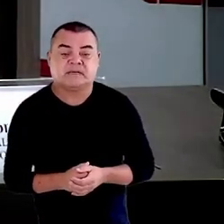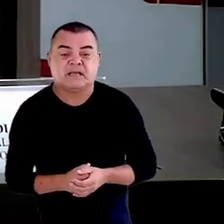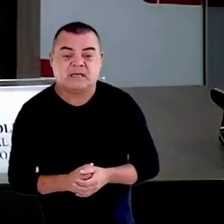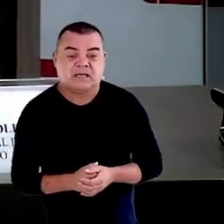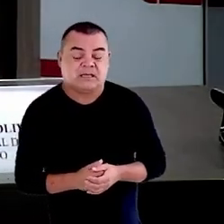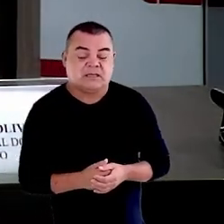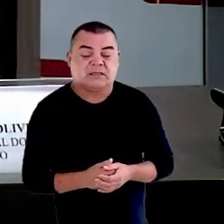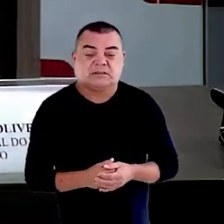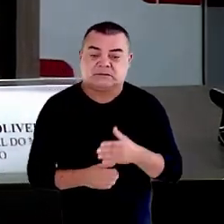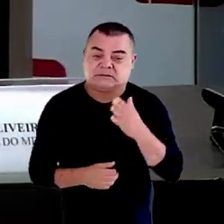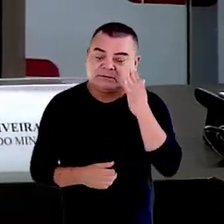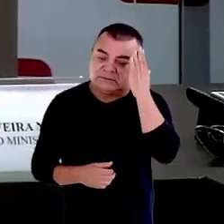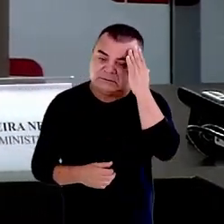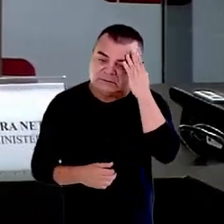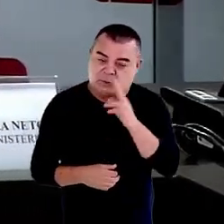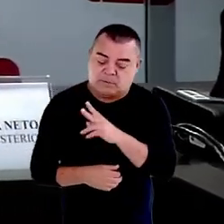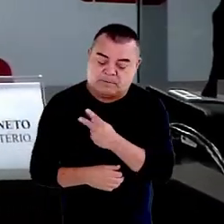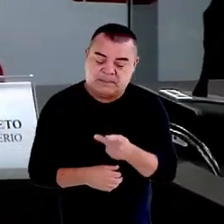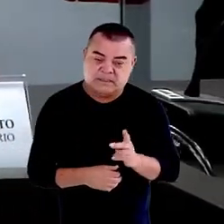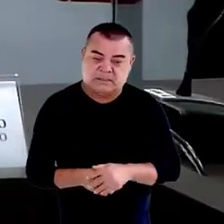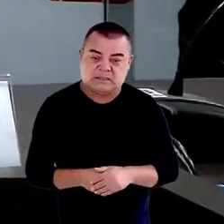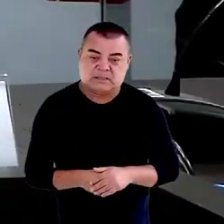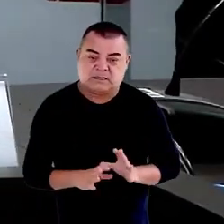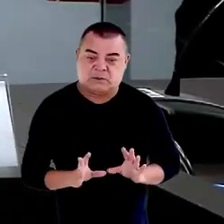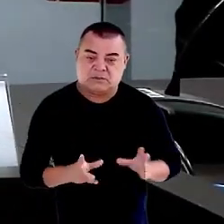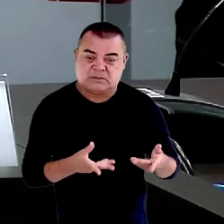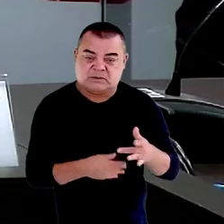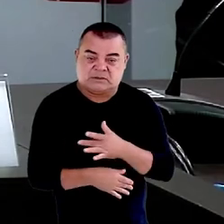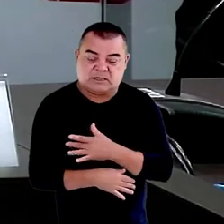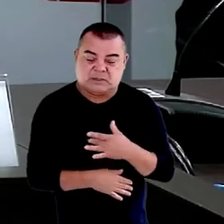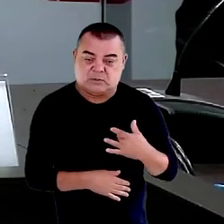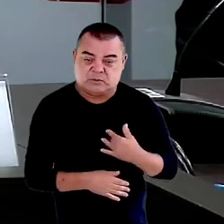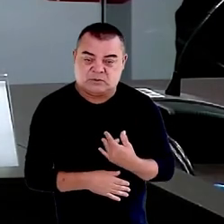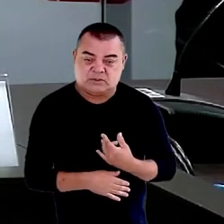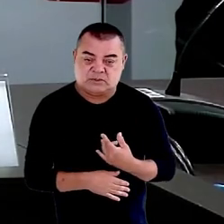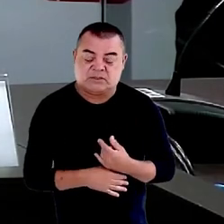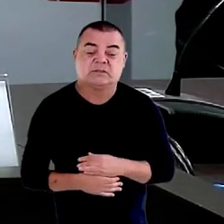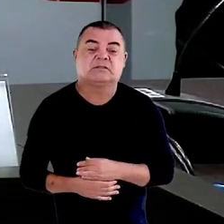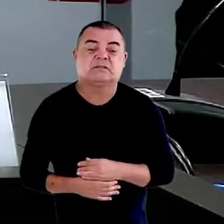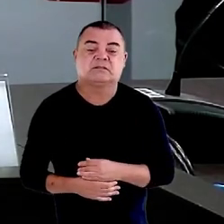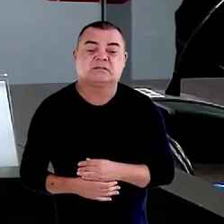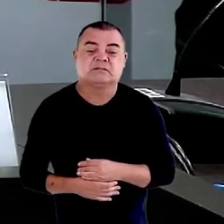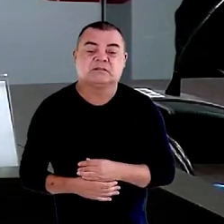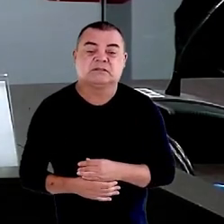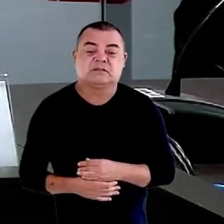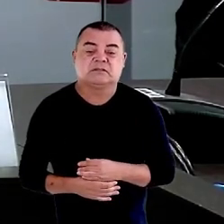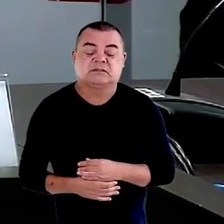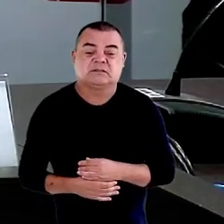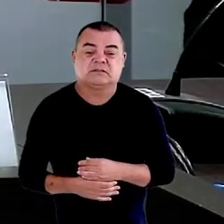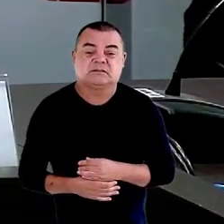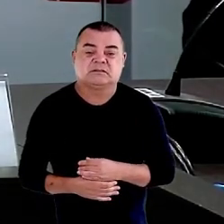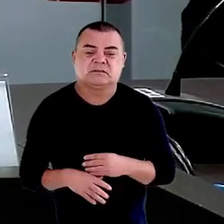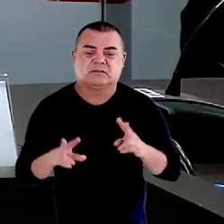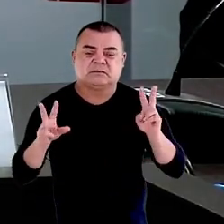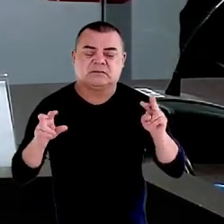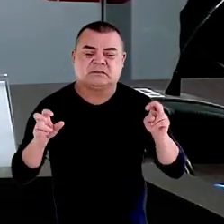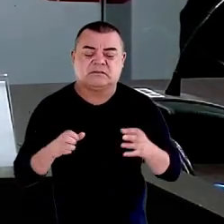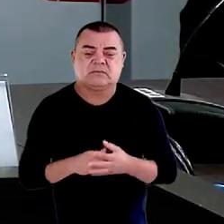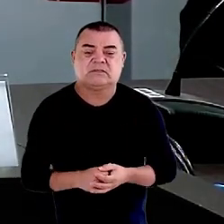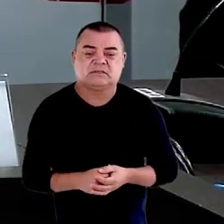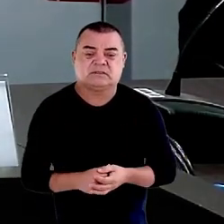como presidente também da Comissão de Saúde, Comissão da Saúde aqui do Conselho, quer dizer, o tema é extremamente